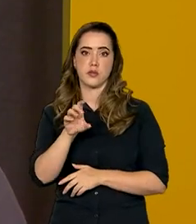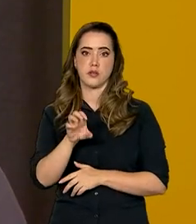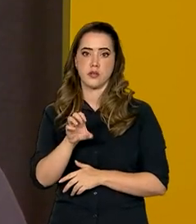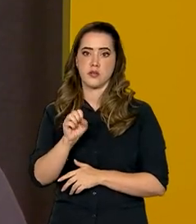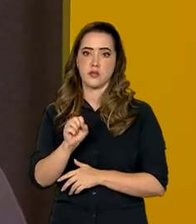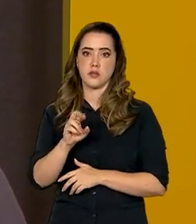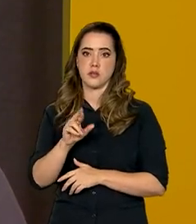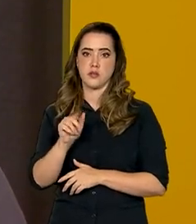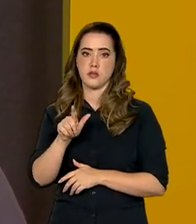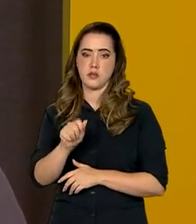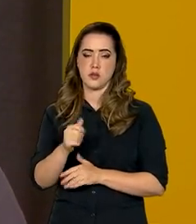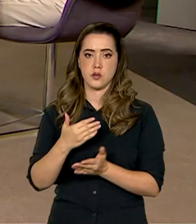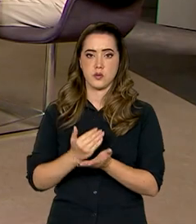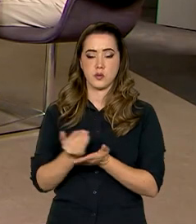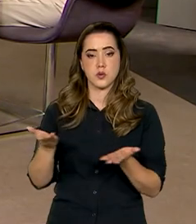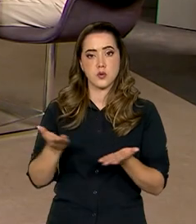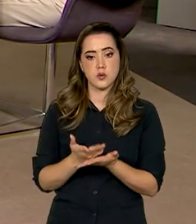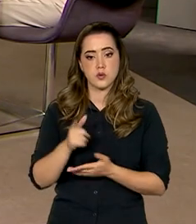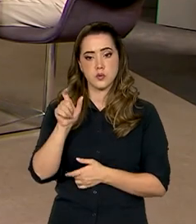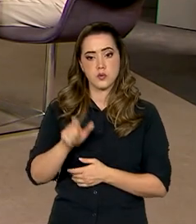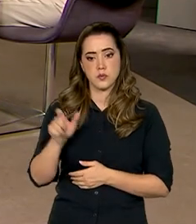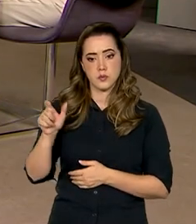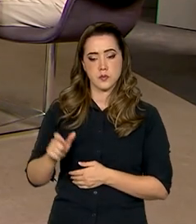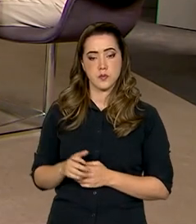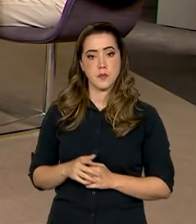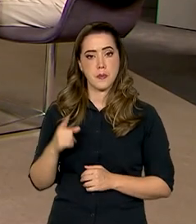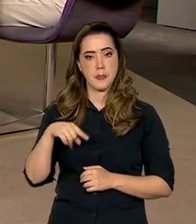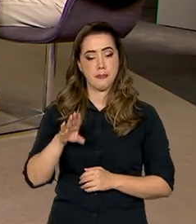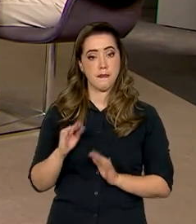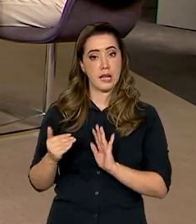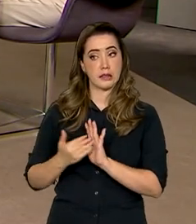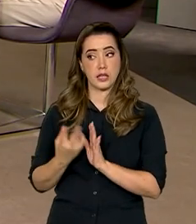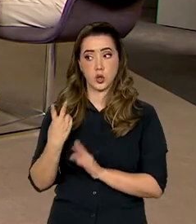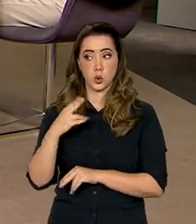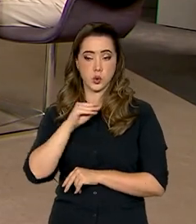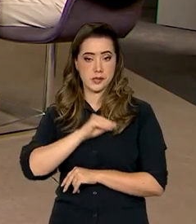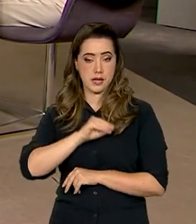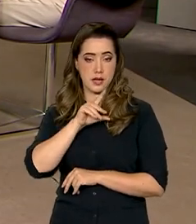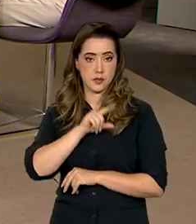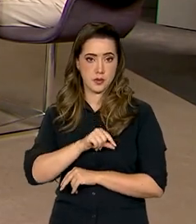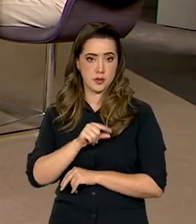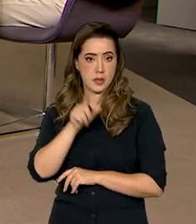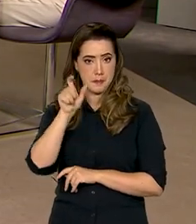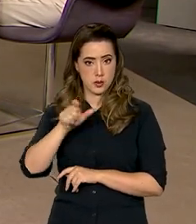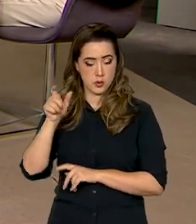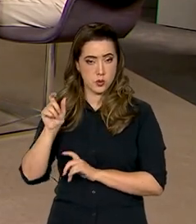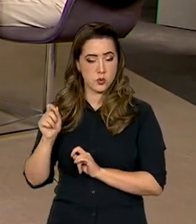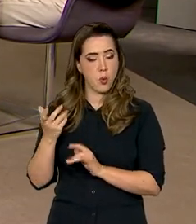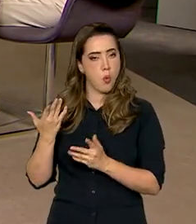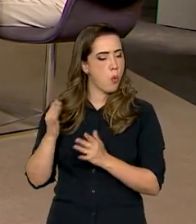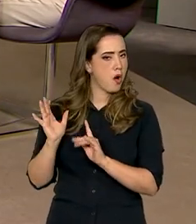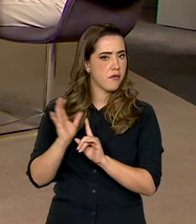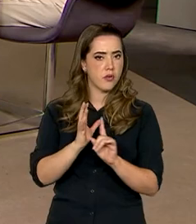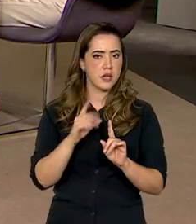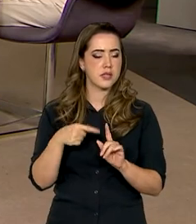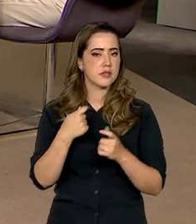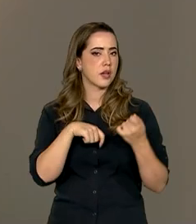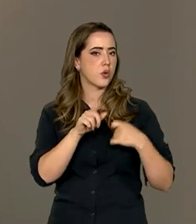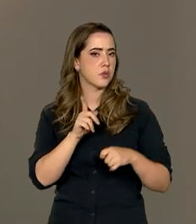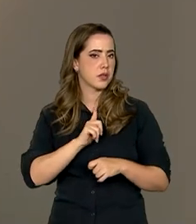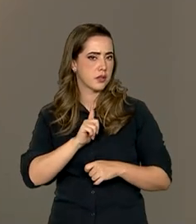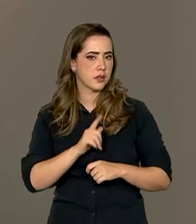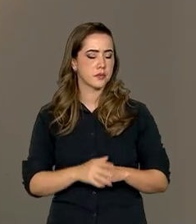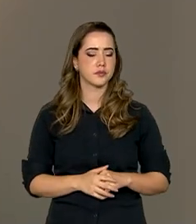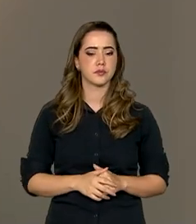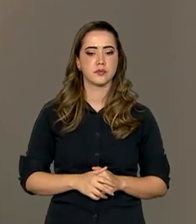hoje, né, Roberto? Isso. Para pessoas que ganham até dois salários mínimos, que impactos a gente pode esperar aí para a economia? Acho